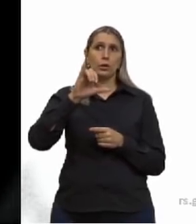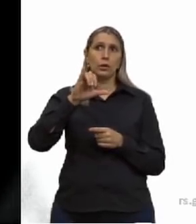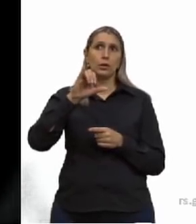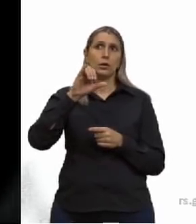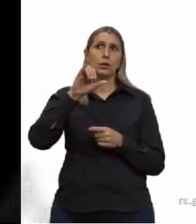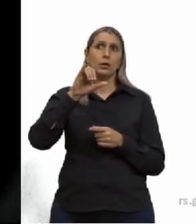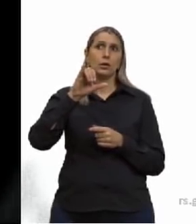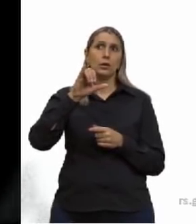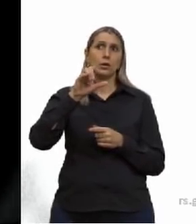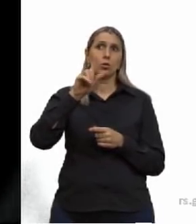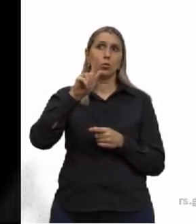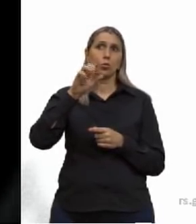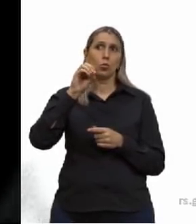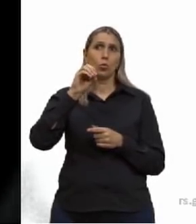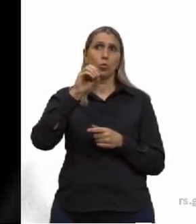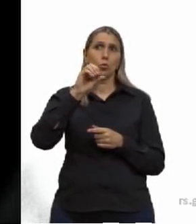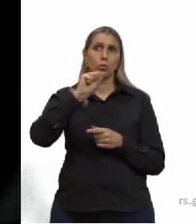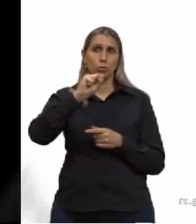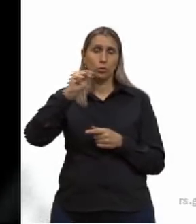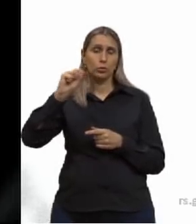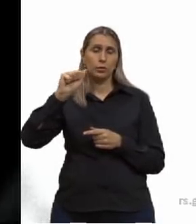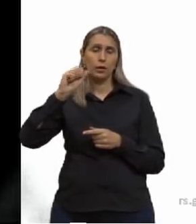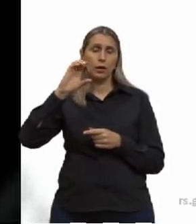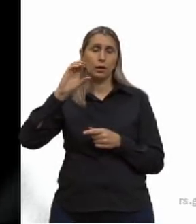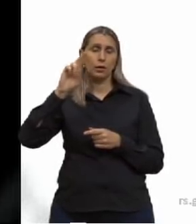O significa isso? A gente pode ter